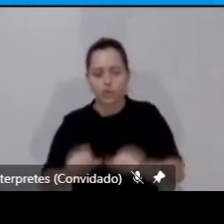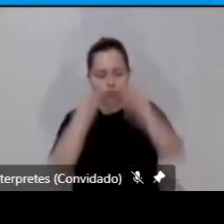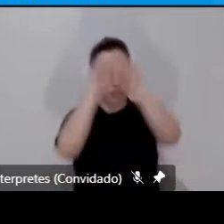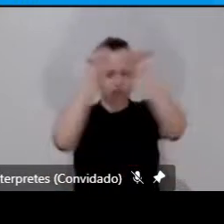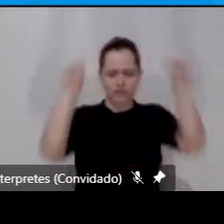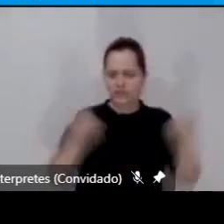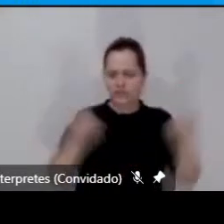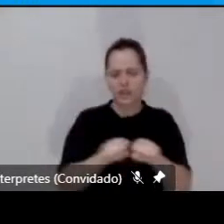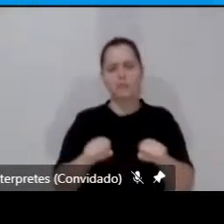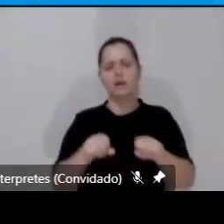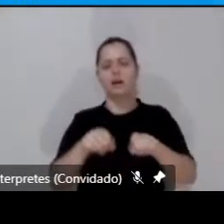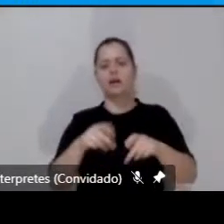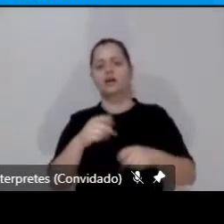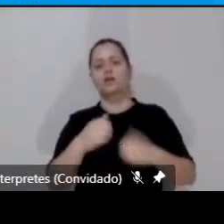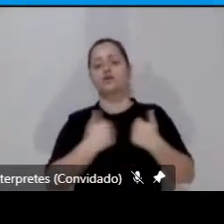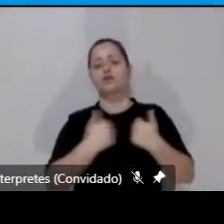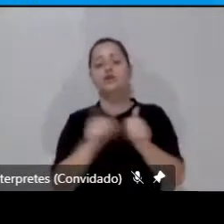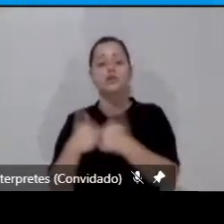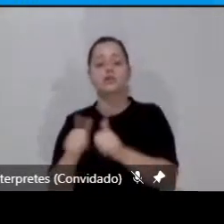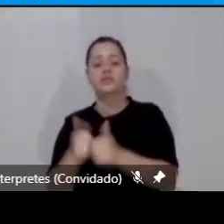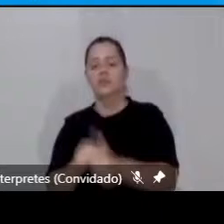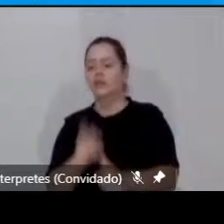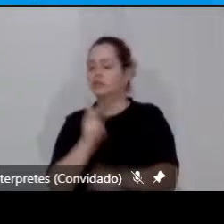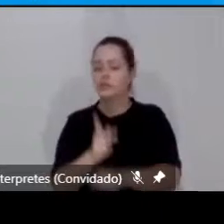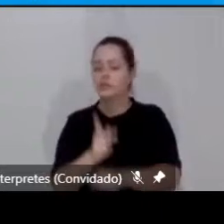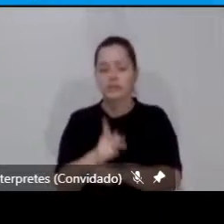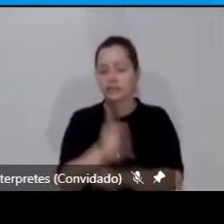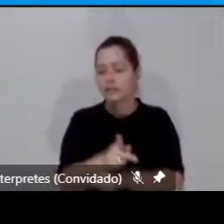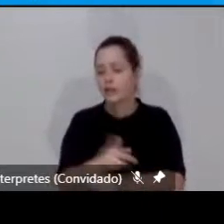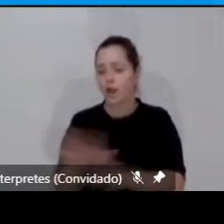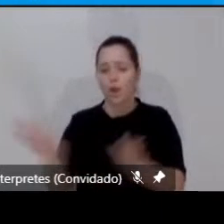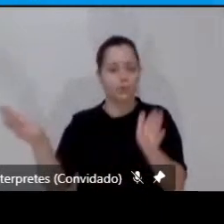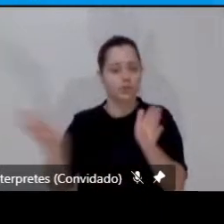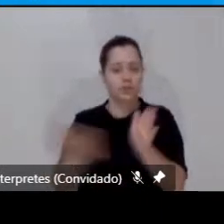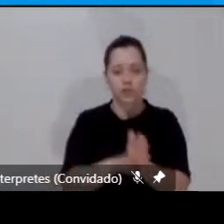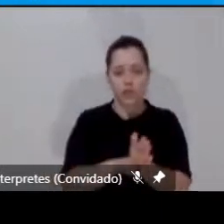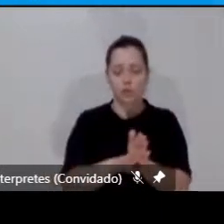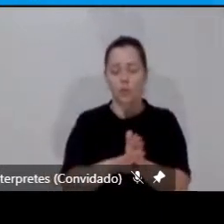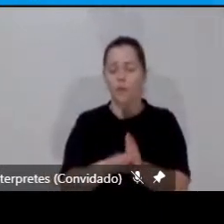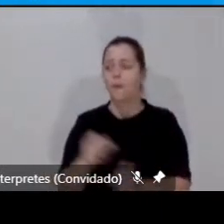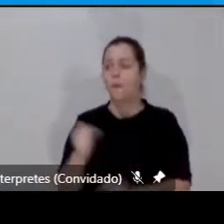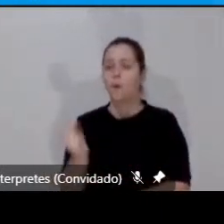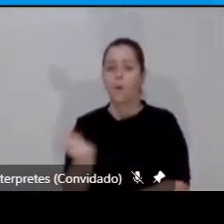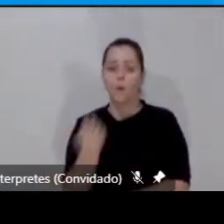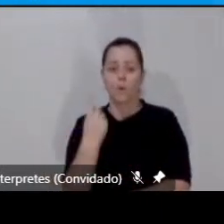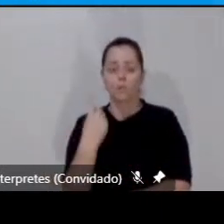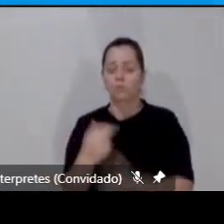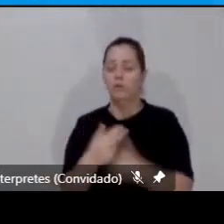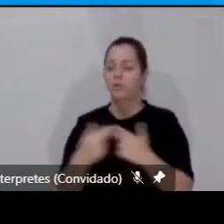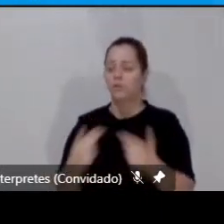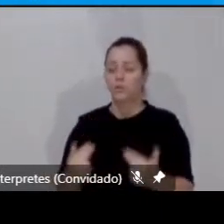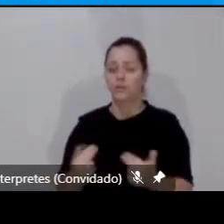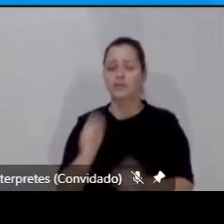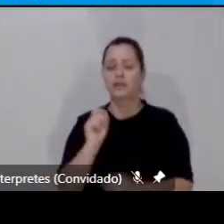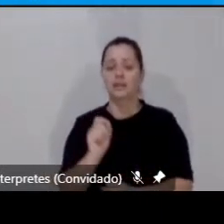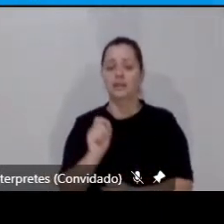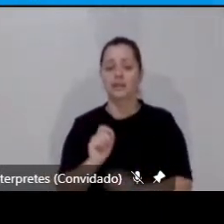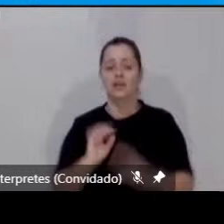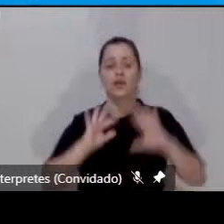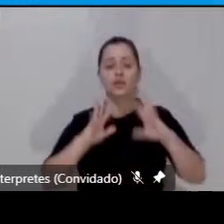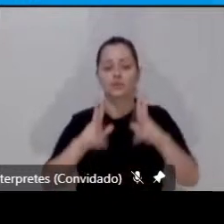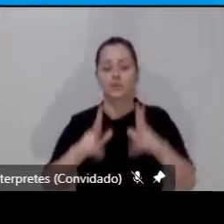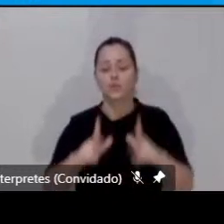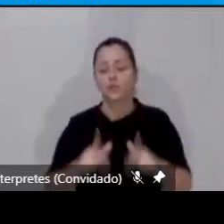transporte, veio sempre norteada por um ideal de que a mobilidade deveria ser o